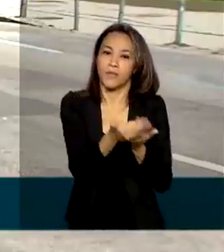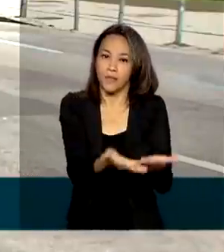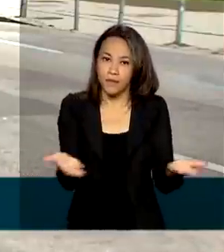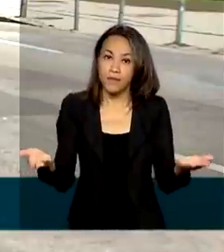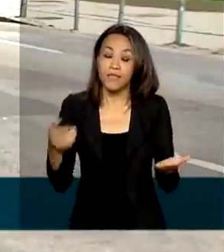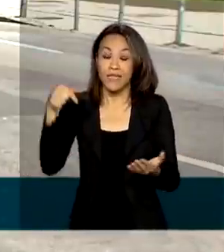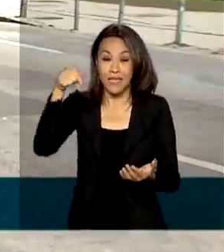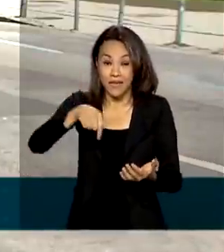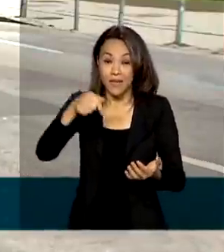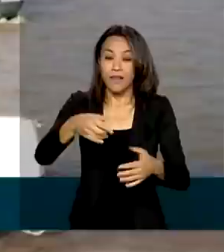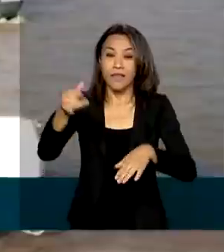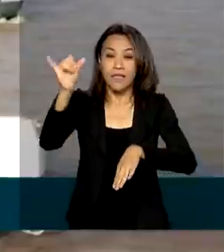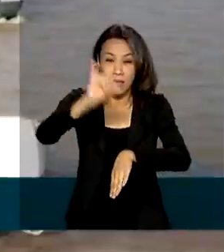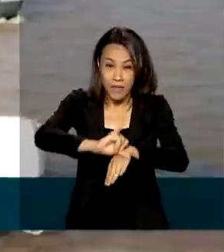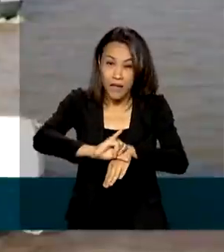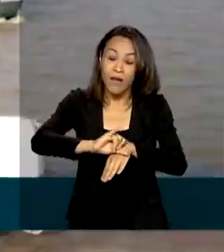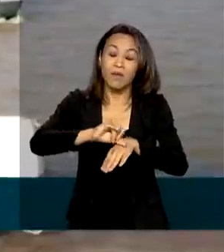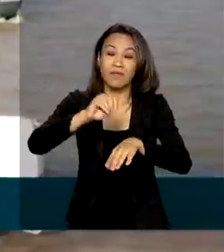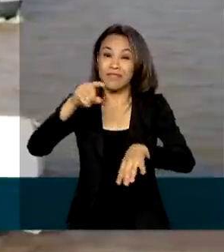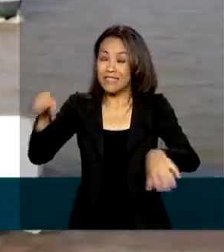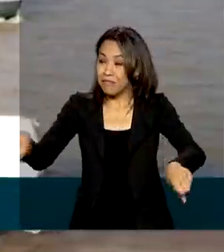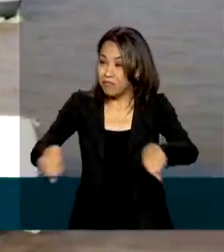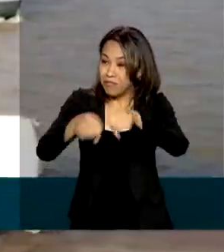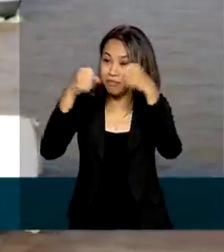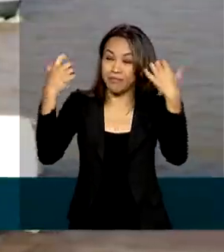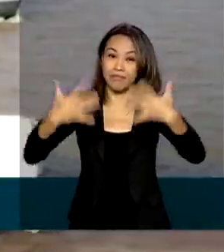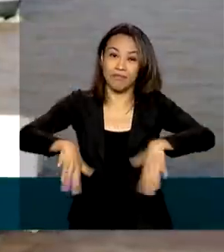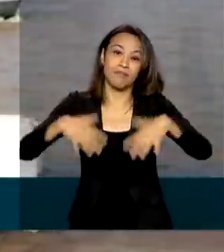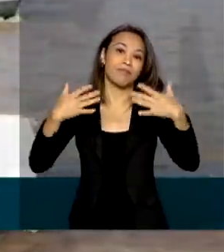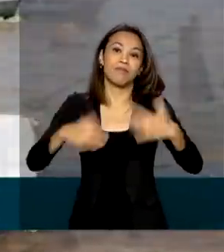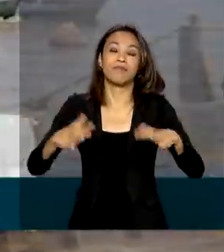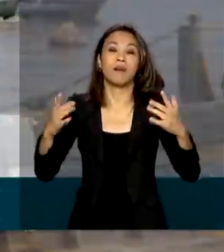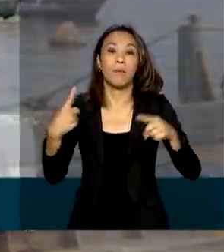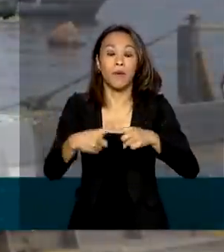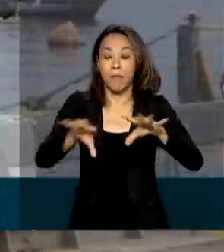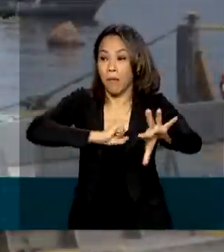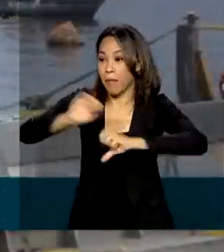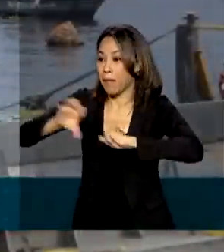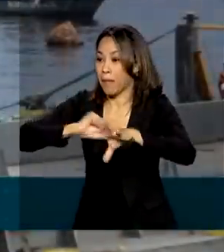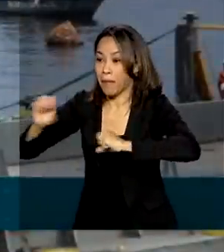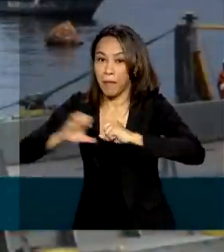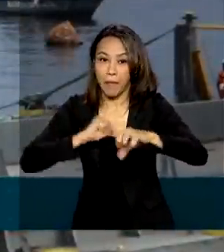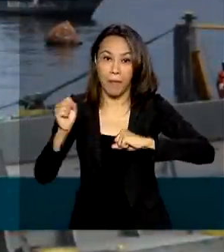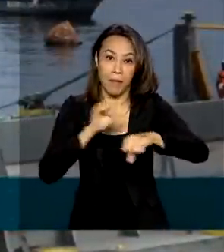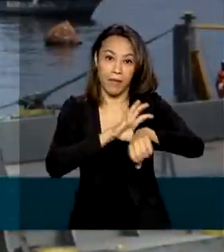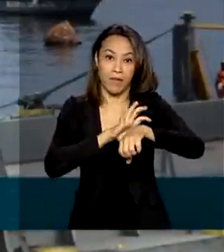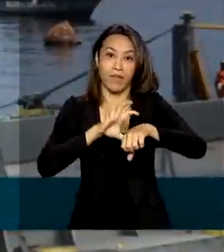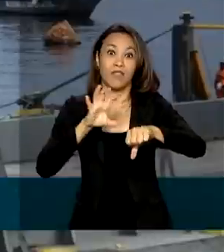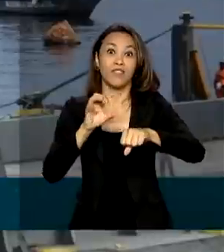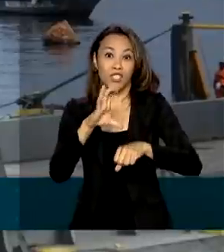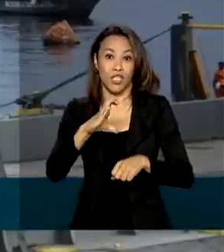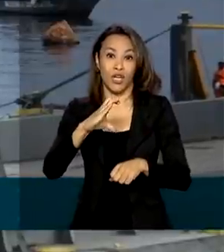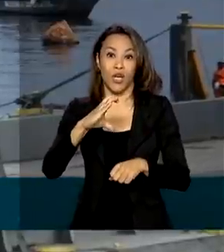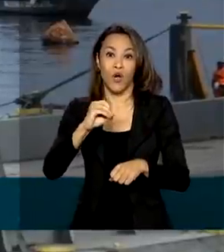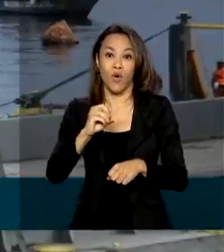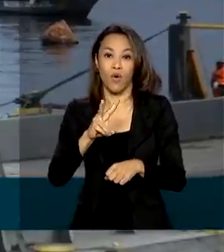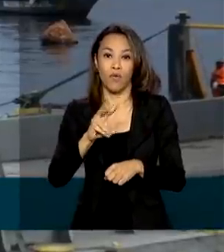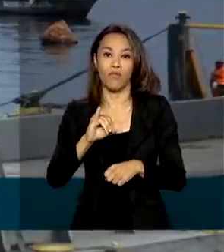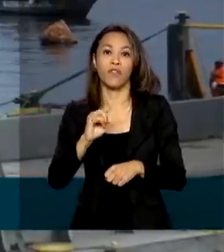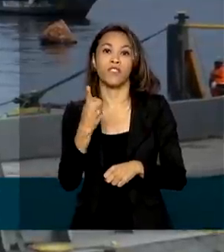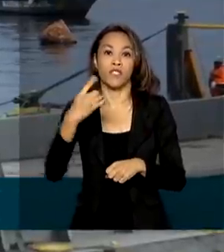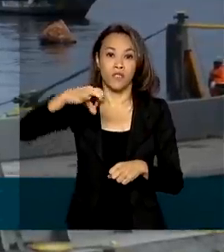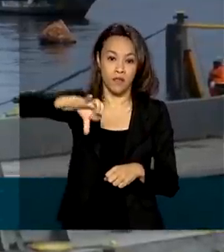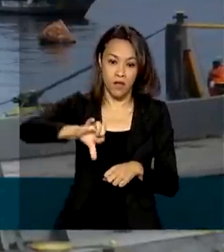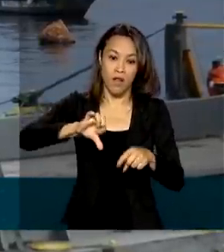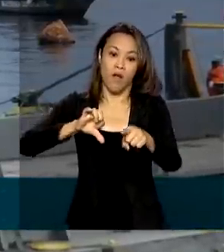no abastecimento de oxigênio por causa do aumento do número de pacientes com Covid-19. O oxigênio será transferido para veículos